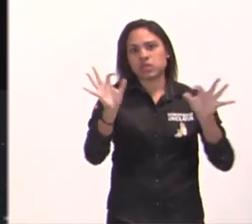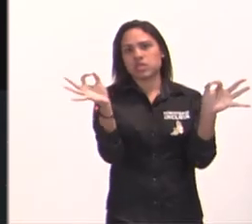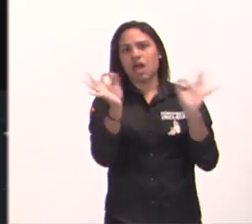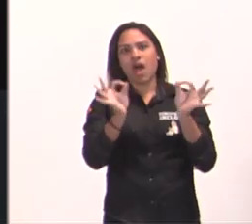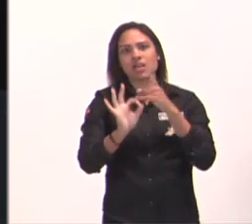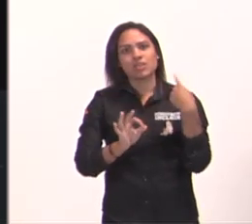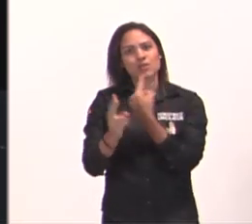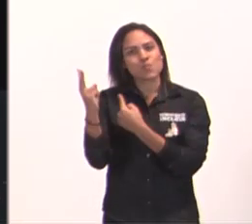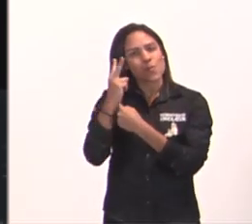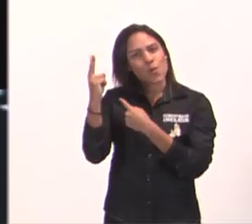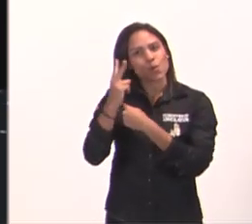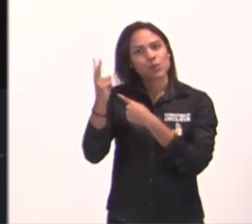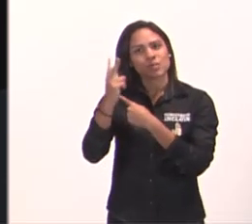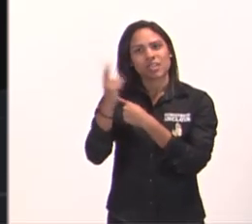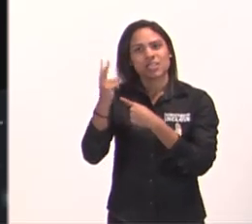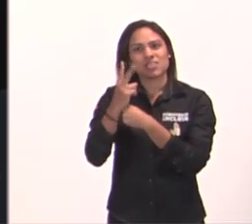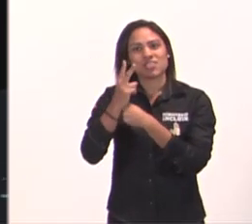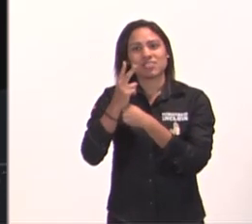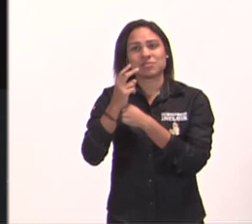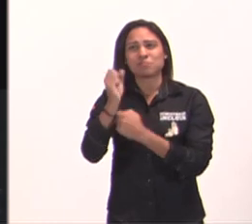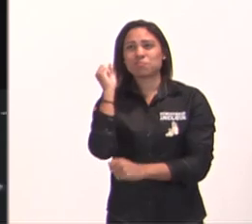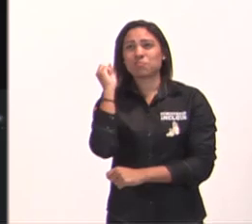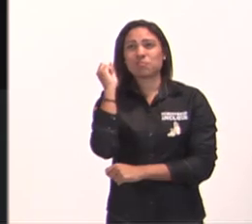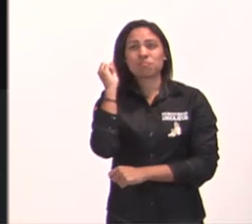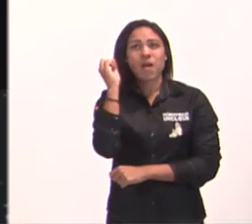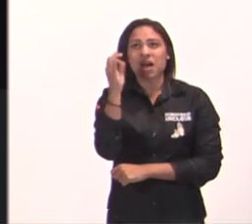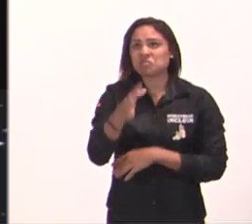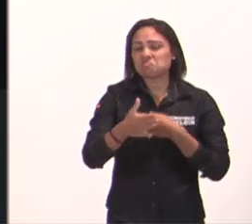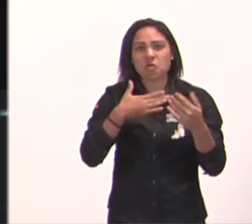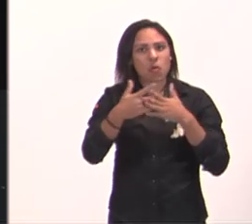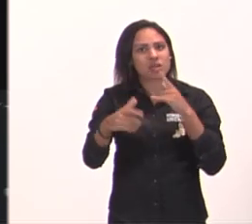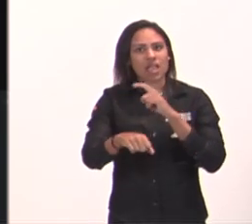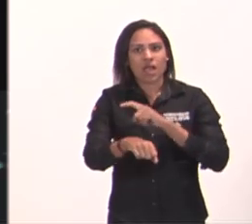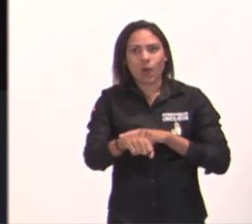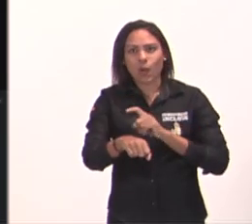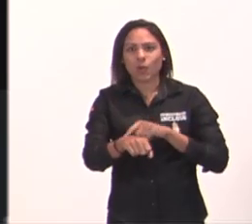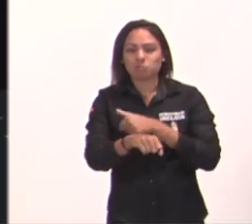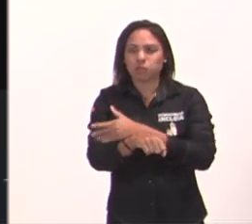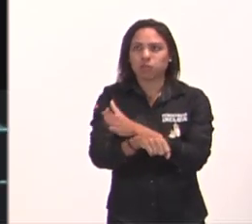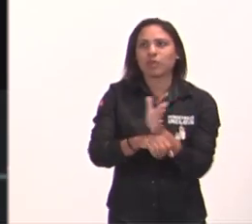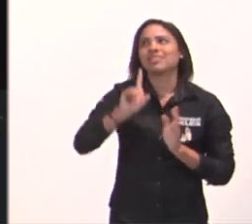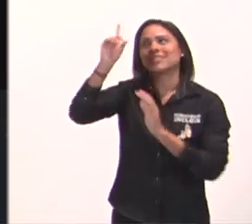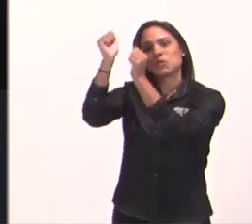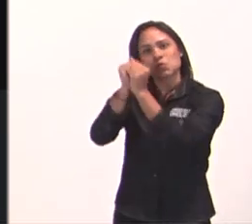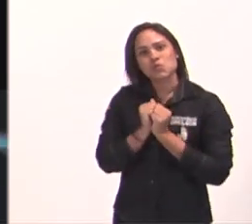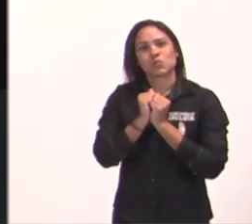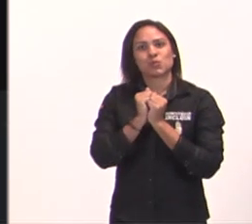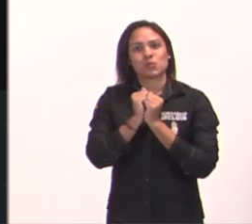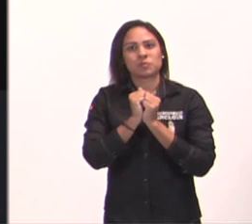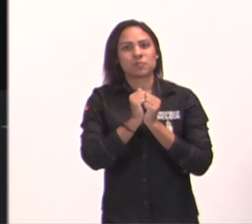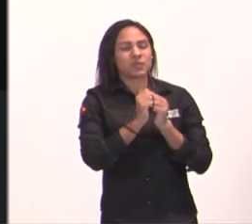seu auxílio desde o romper da manhã, nações se agitam, reinos se abalam, ele